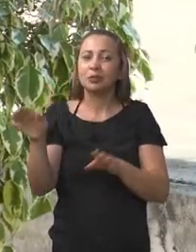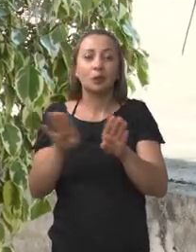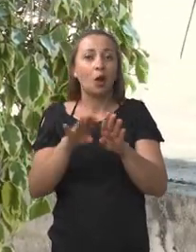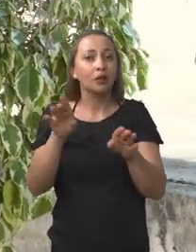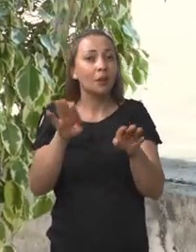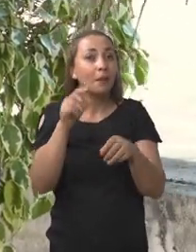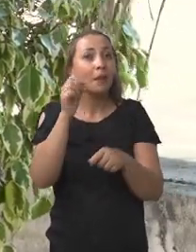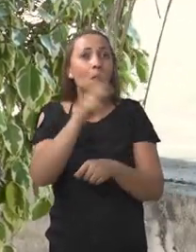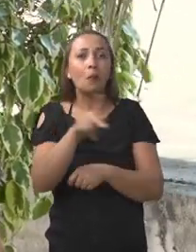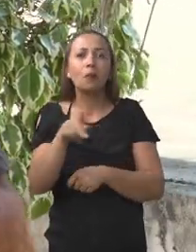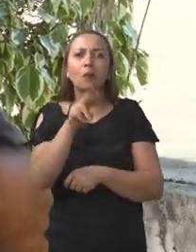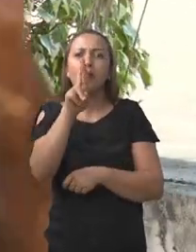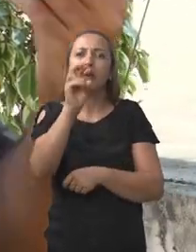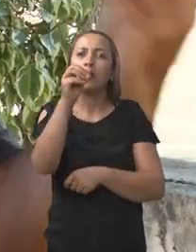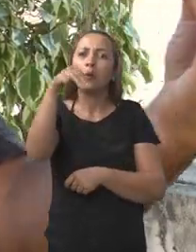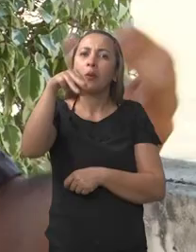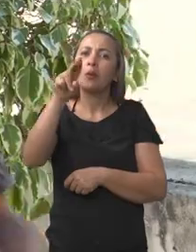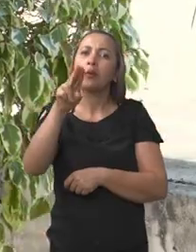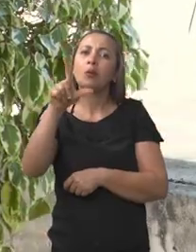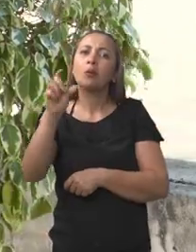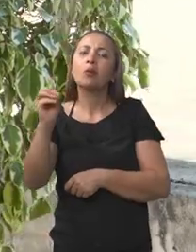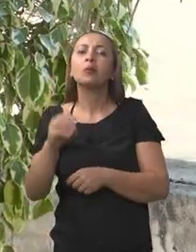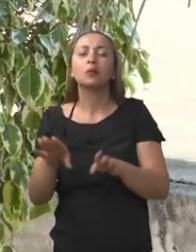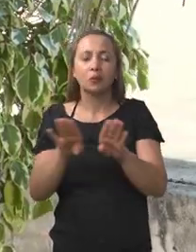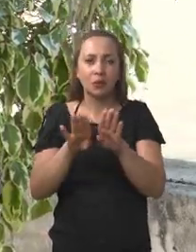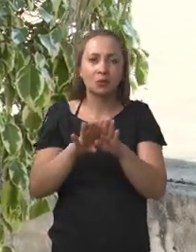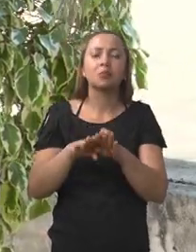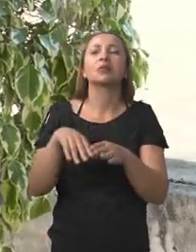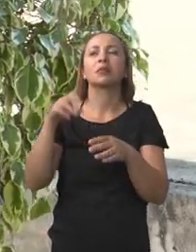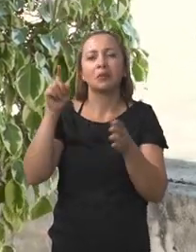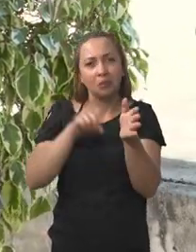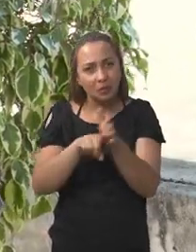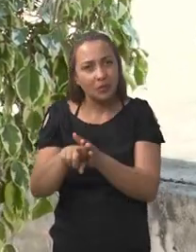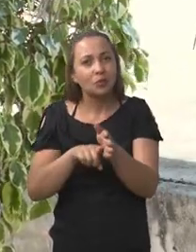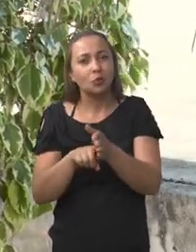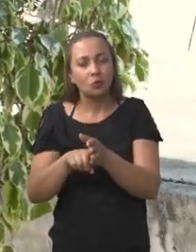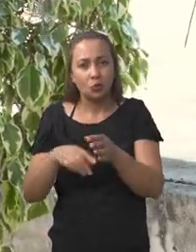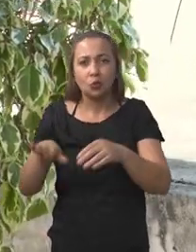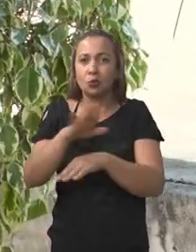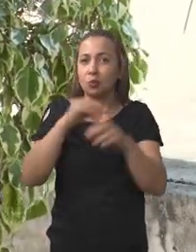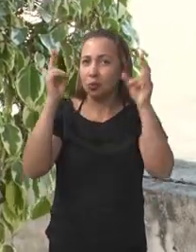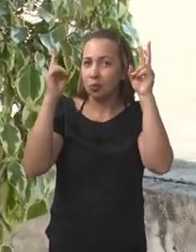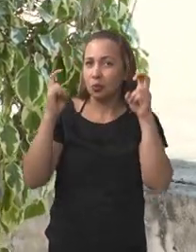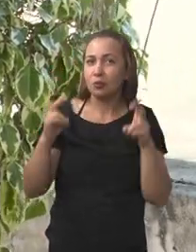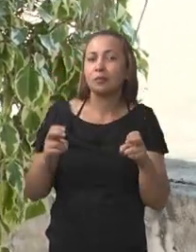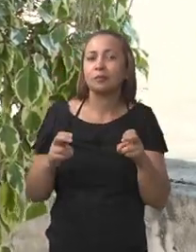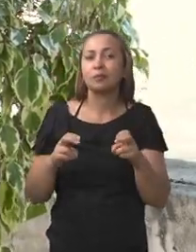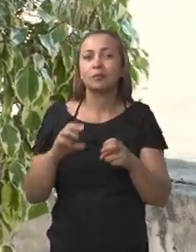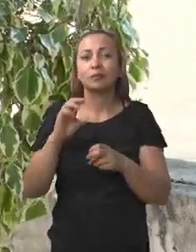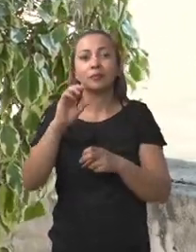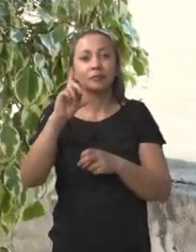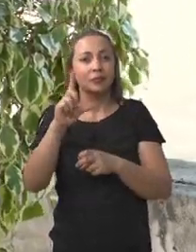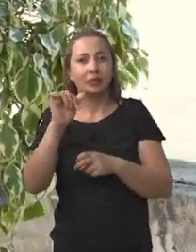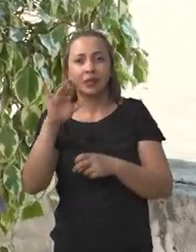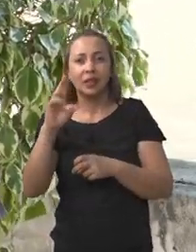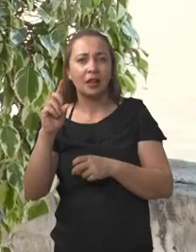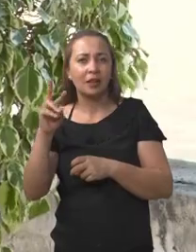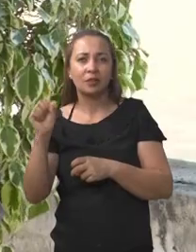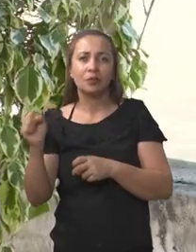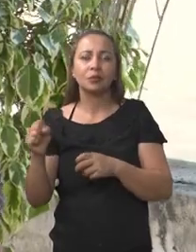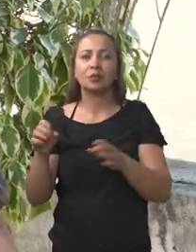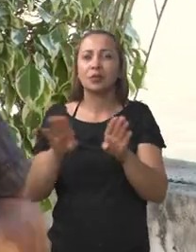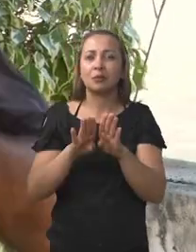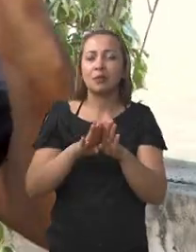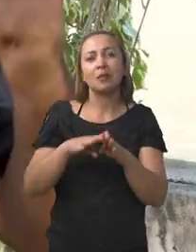Martins, que é um grande pesquisador hoje, professor no Colégio de Iraquara também, se desdobrou sobre o assunto, Gleibson Barbosa,